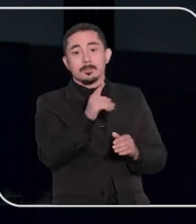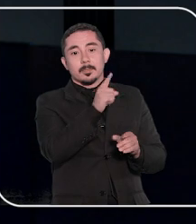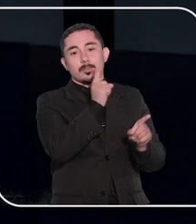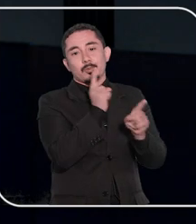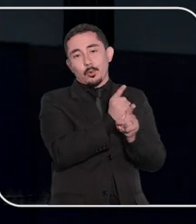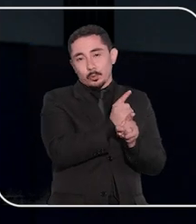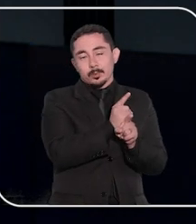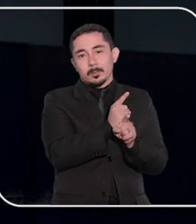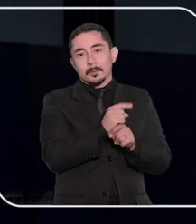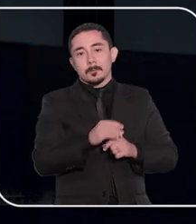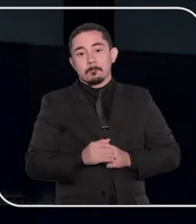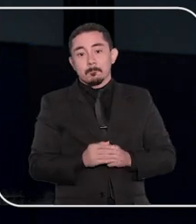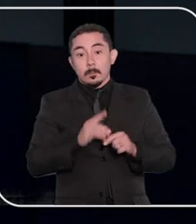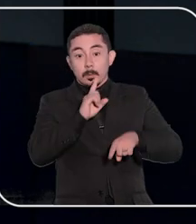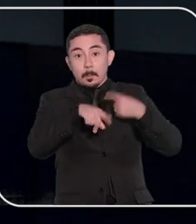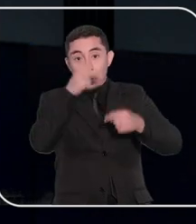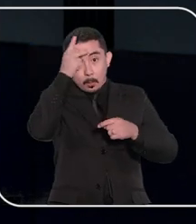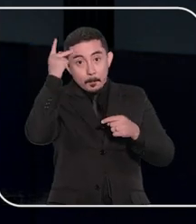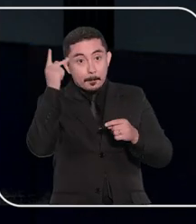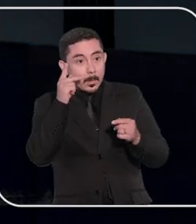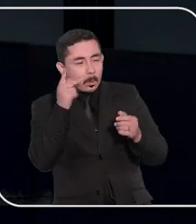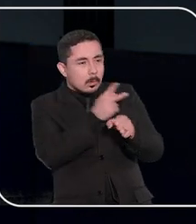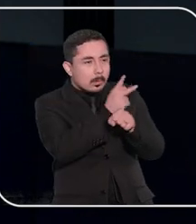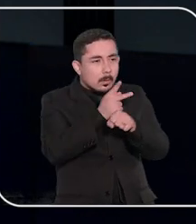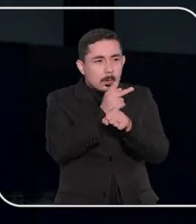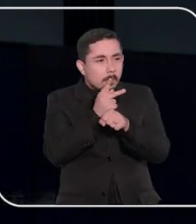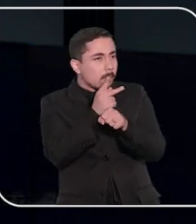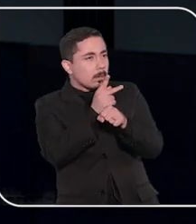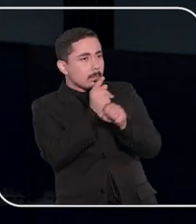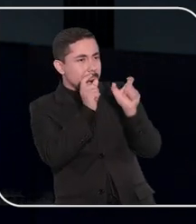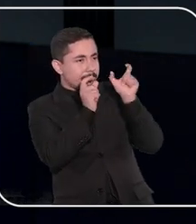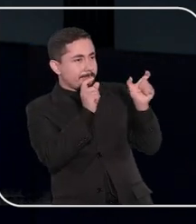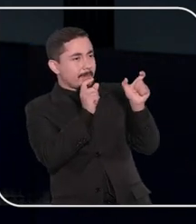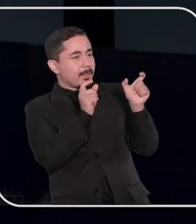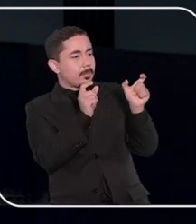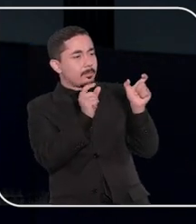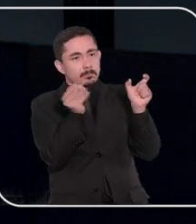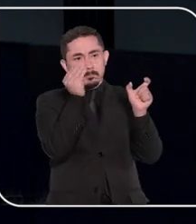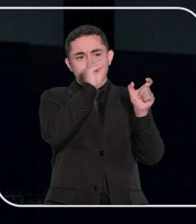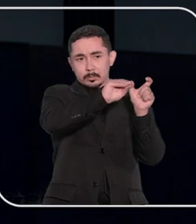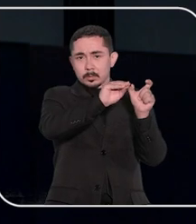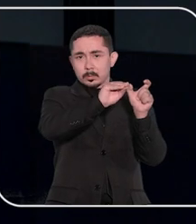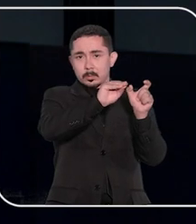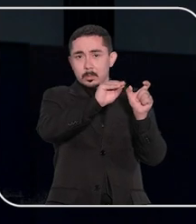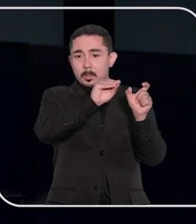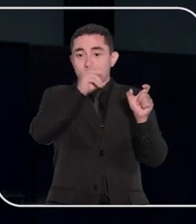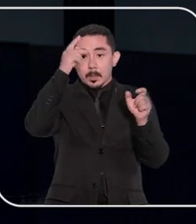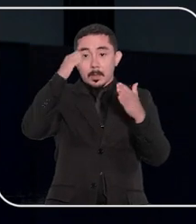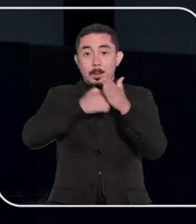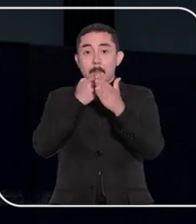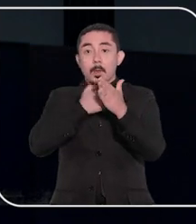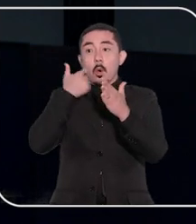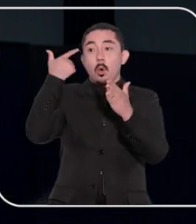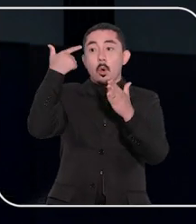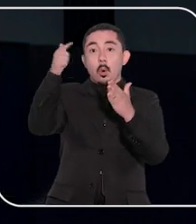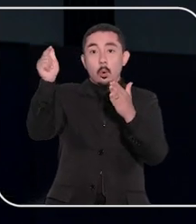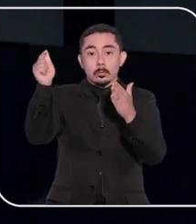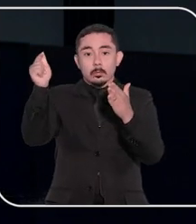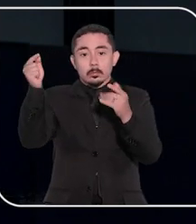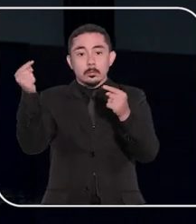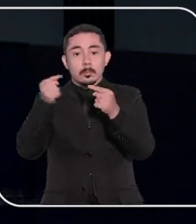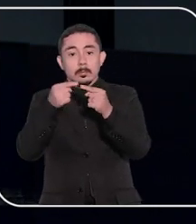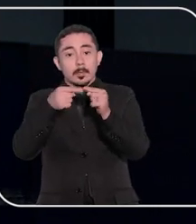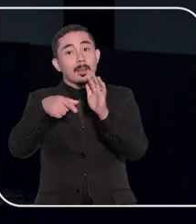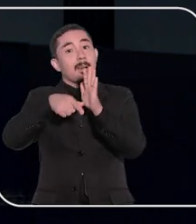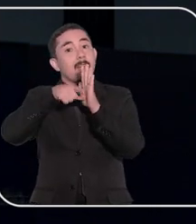plataforma de publicidade Google Ads. Quando as pessoas pesquisavam por aquela palavra, a concorrente aparecia antes da